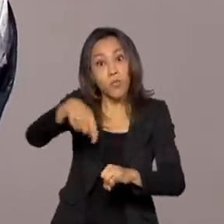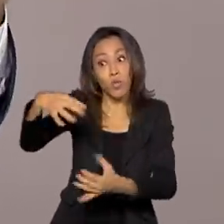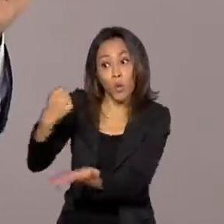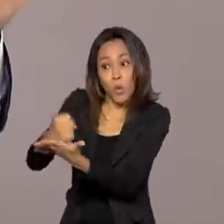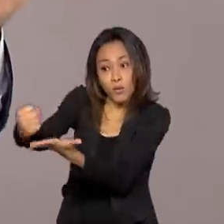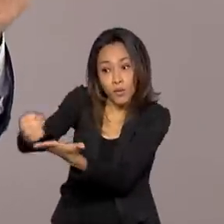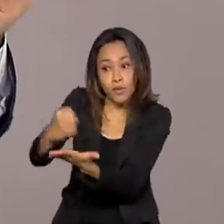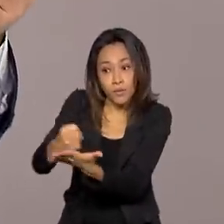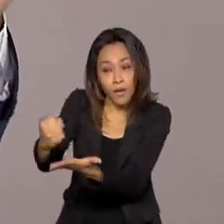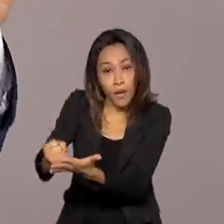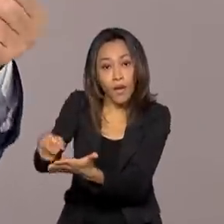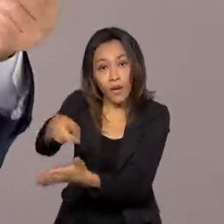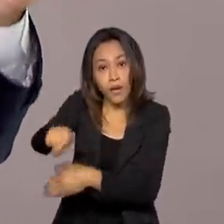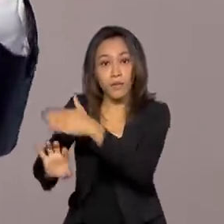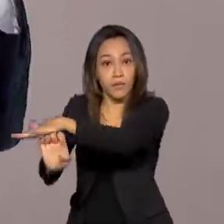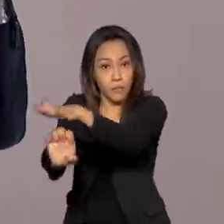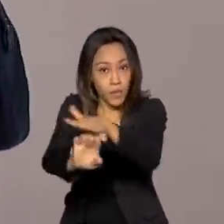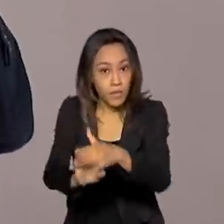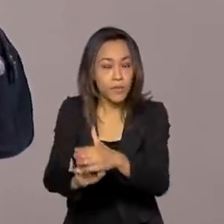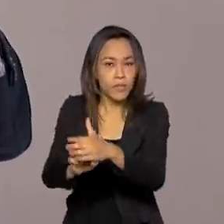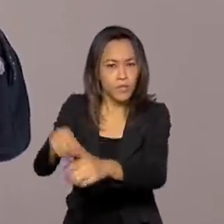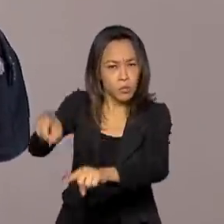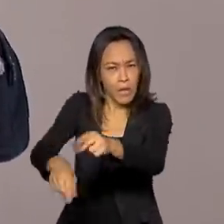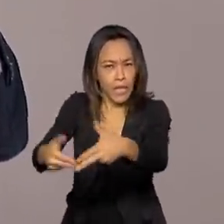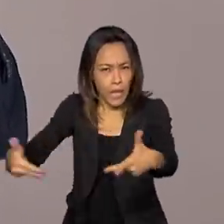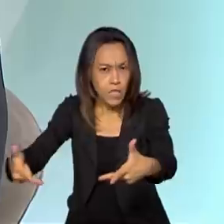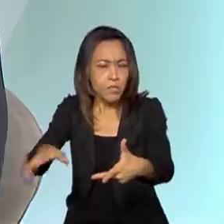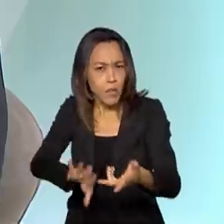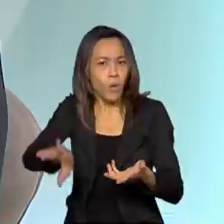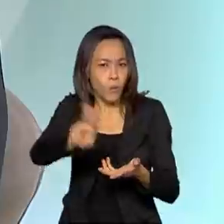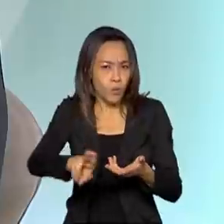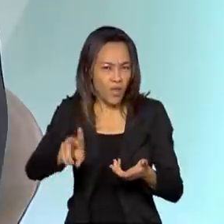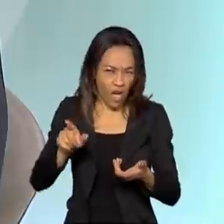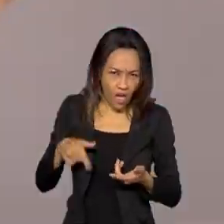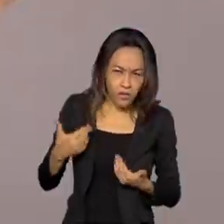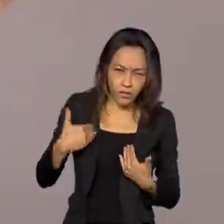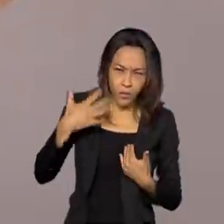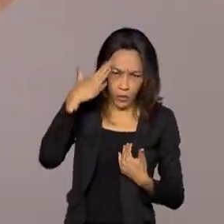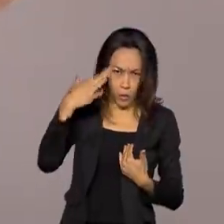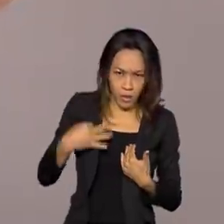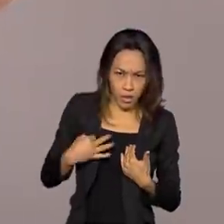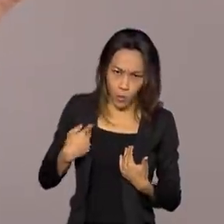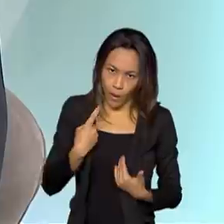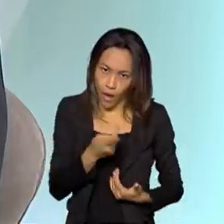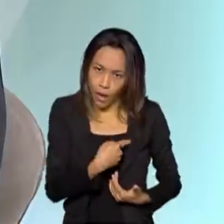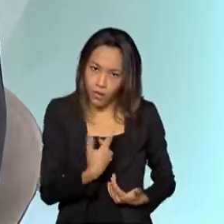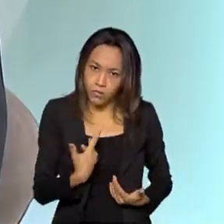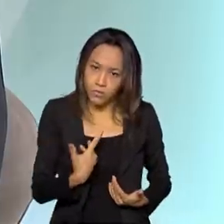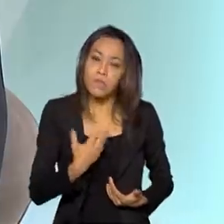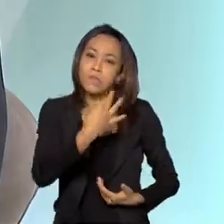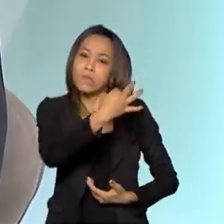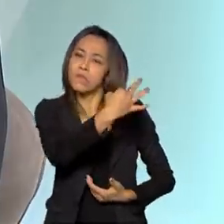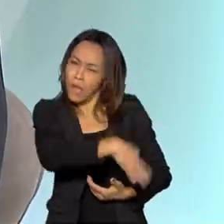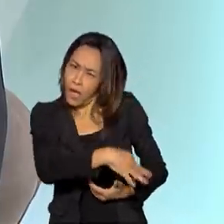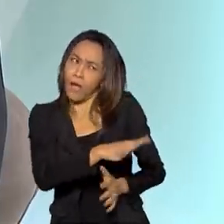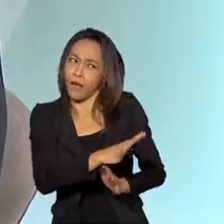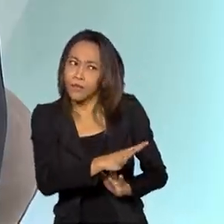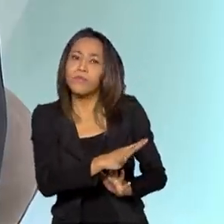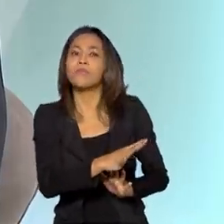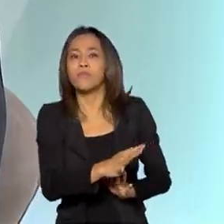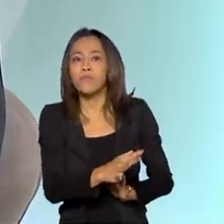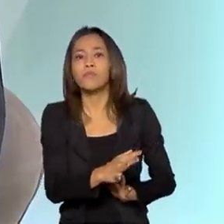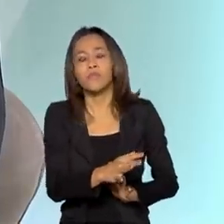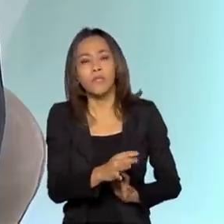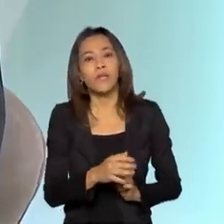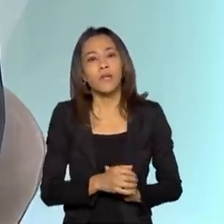que fornecem os equipamentos, os equipamentos para funcionar o 5G. É isso mesmo que eu entendi ou estou errado? Está certo, só que não. Por óbvio,